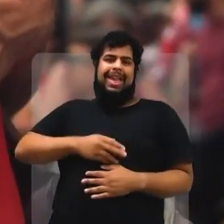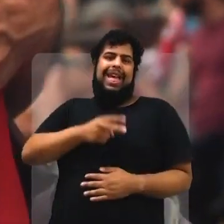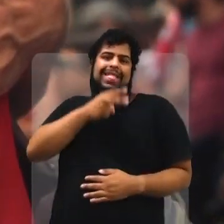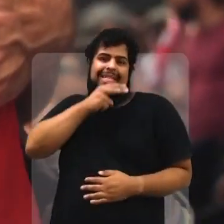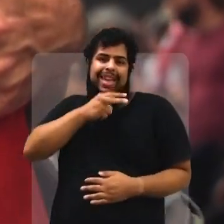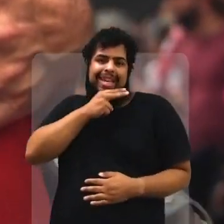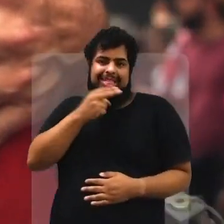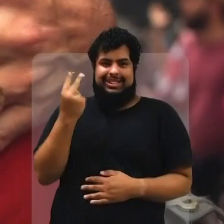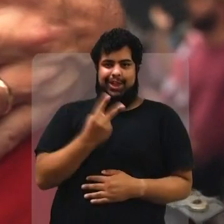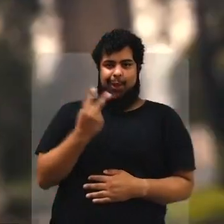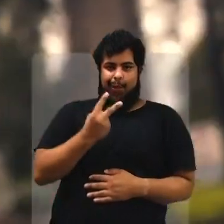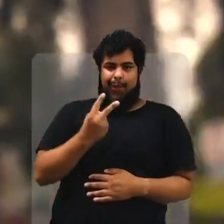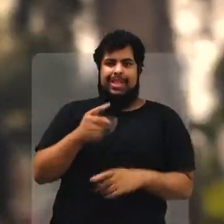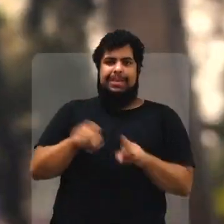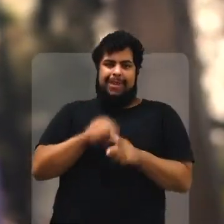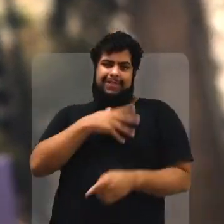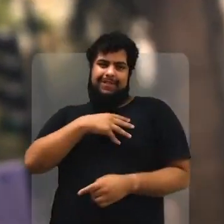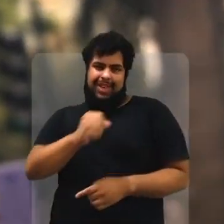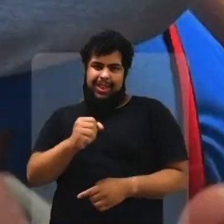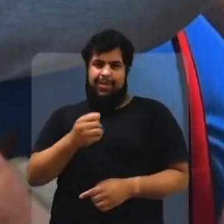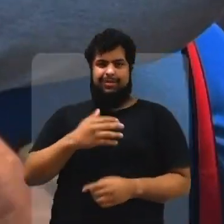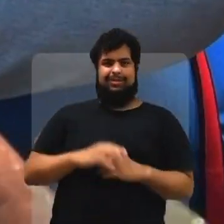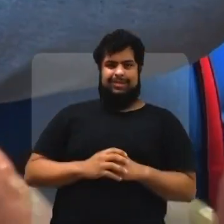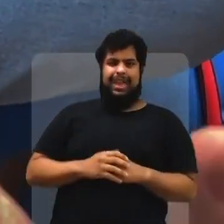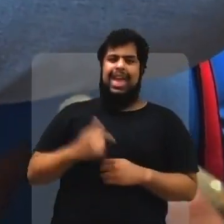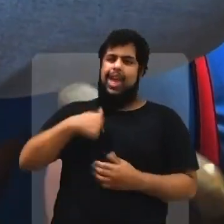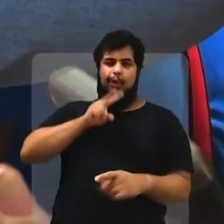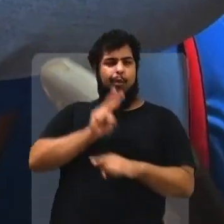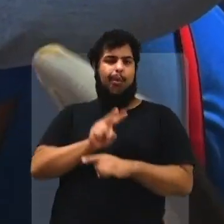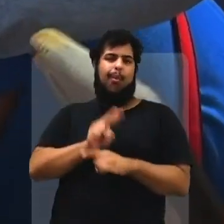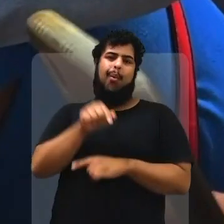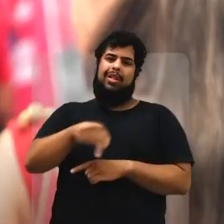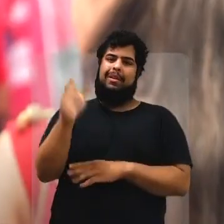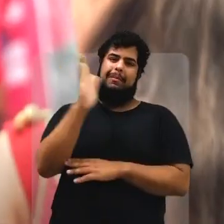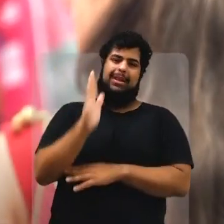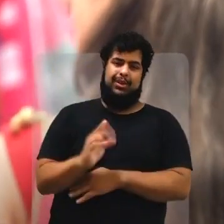um compromisso com a minha bisnetinha, com a neta, com o meu filho.